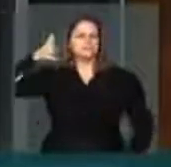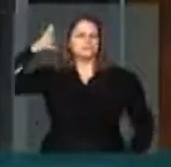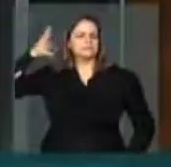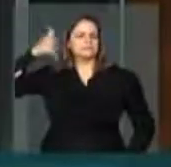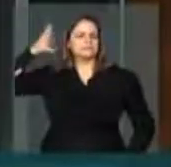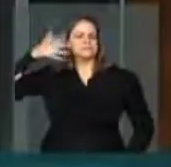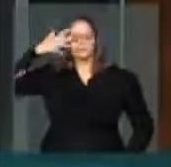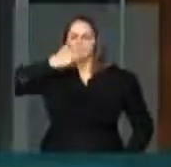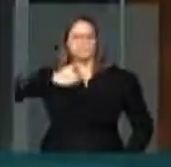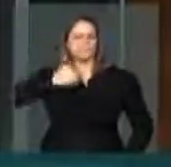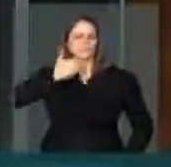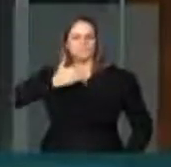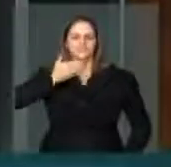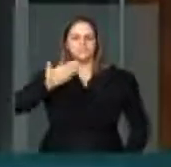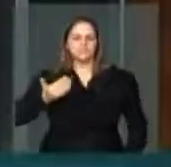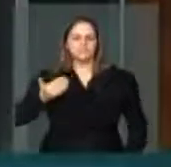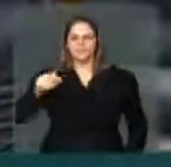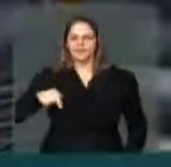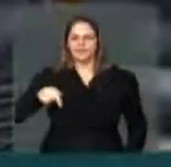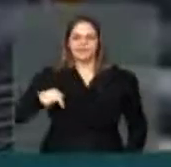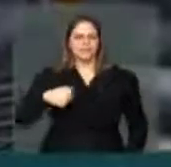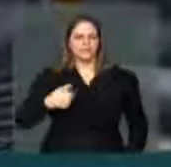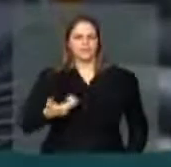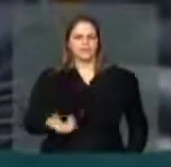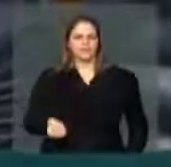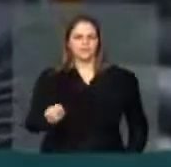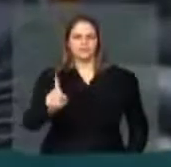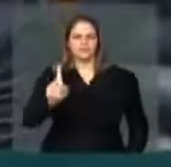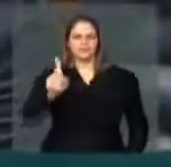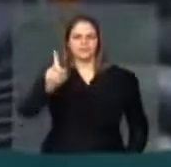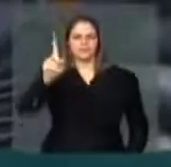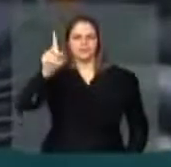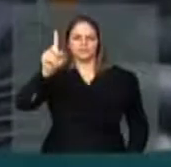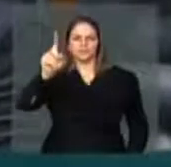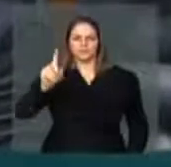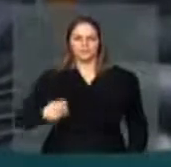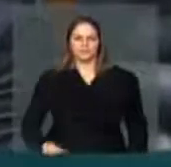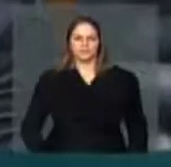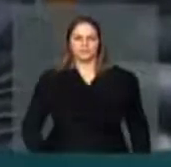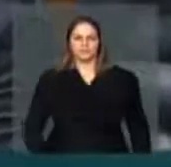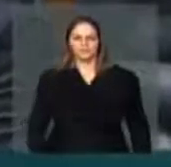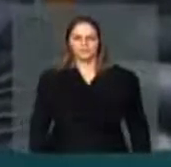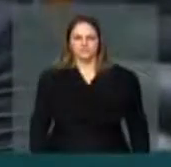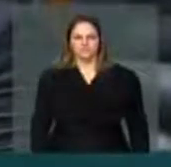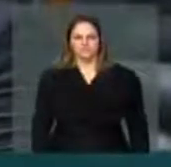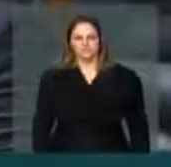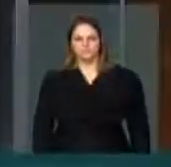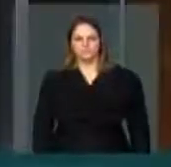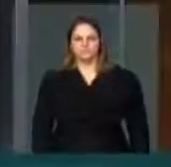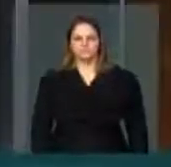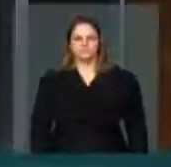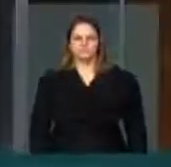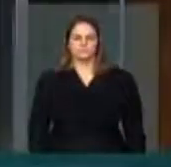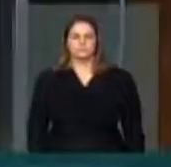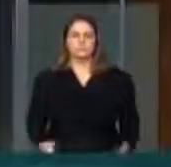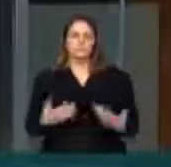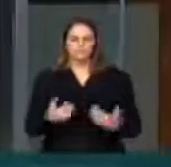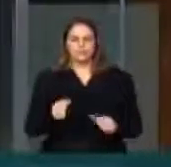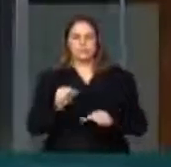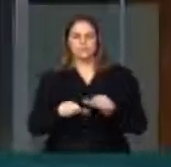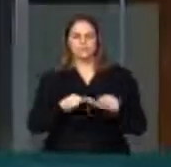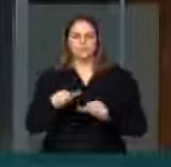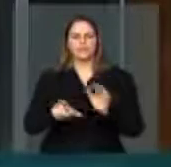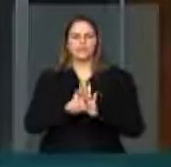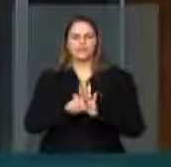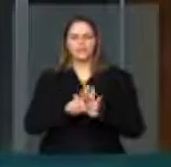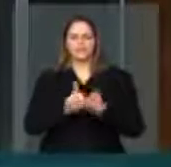Aqui não, senhor presidente. Aqui não. Tendo que mudar essas leis e deixar